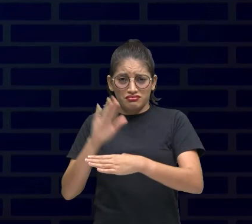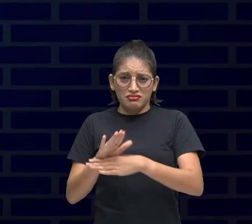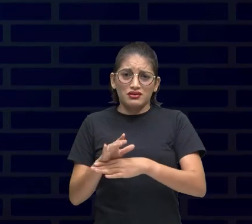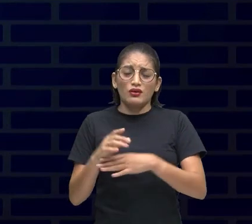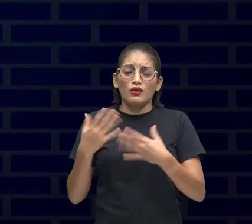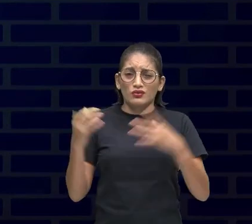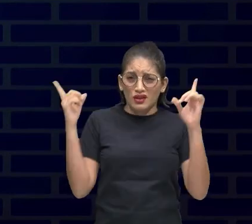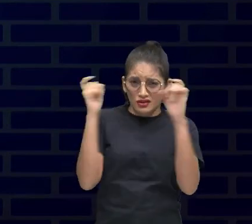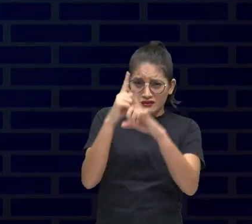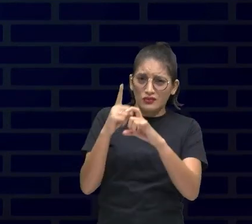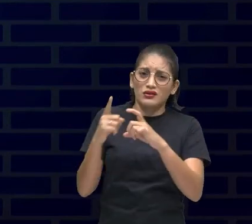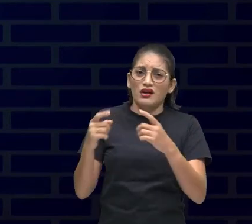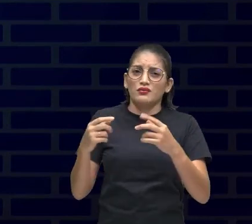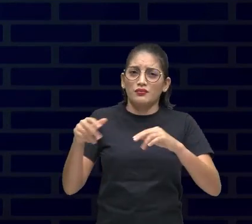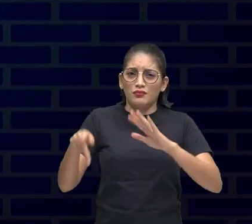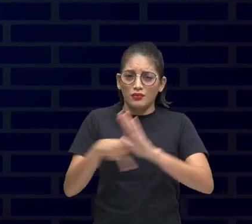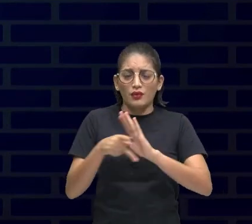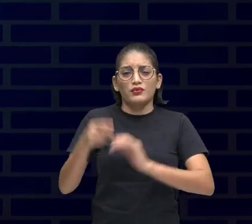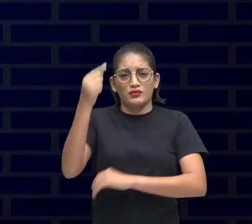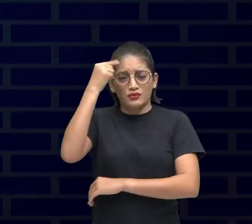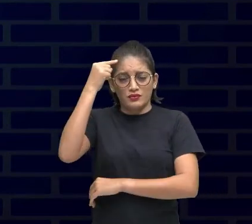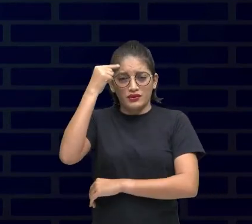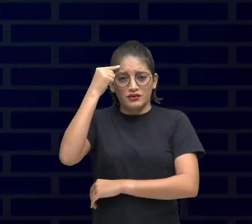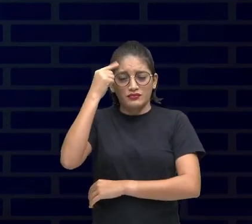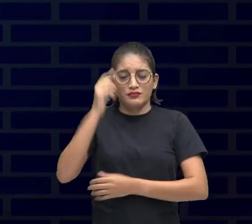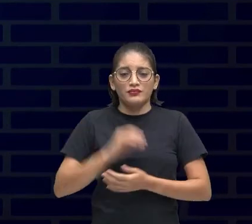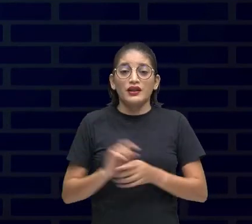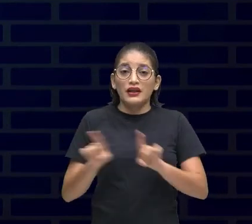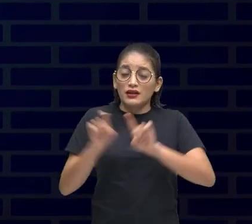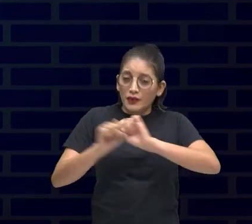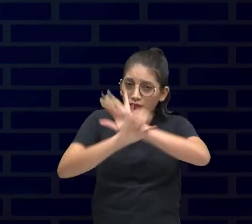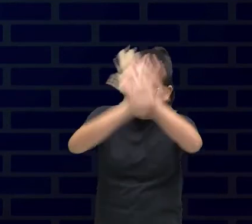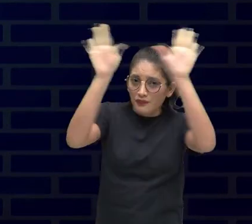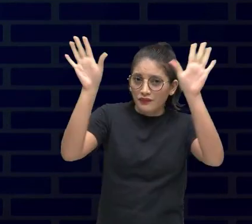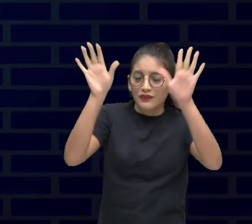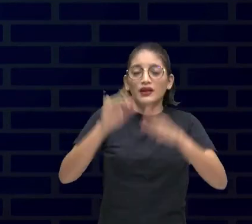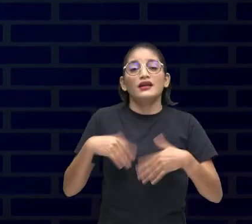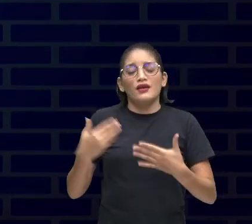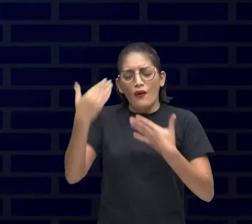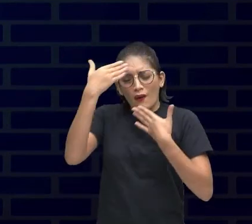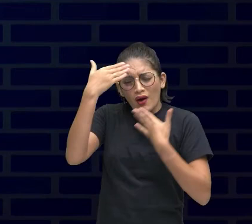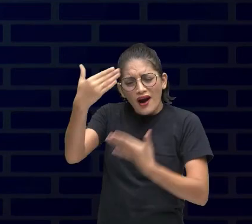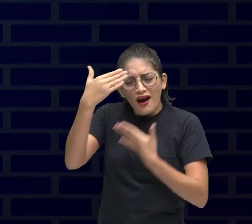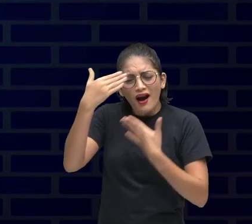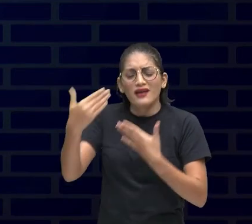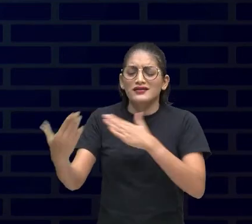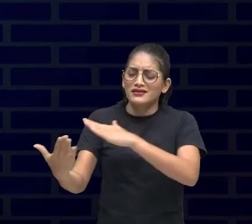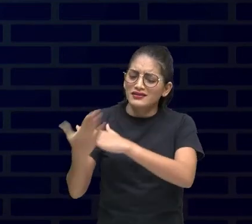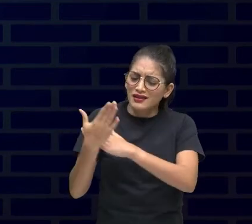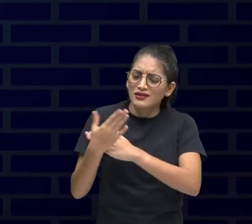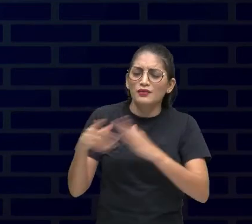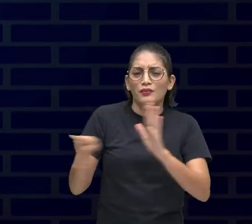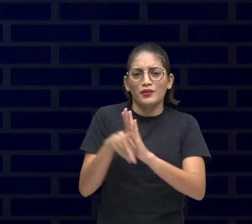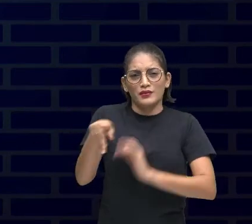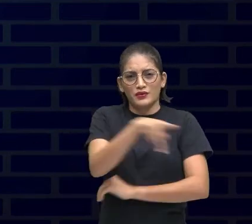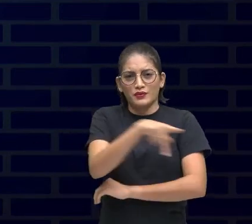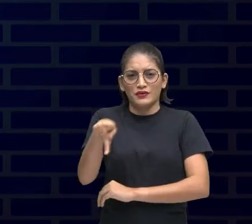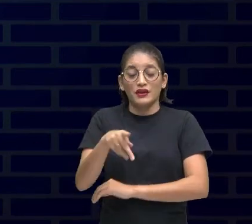minhas dificuldades com esse pensamento E clareou a minha visão Eu sou muito grata por todo o empenho e carinho dos meus professores